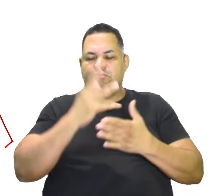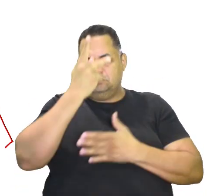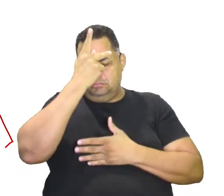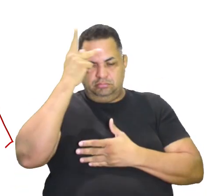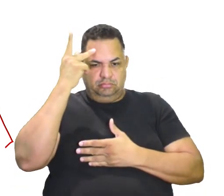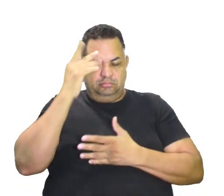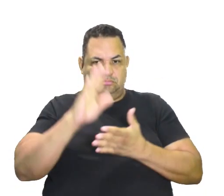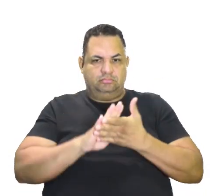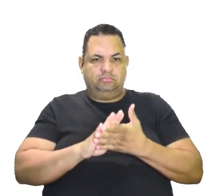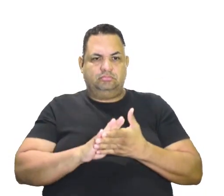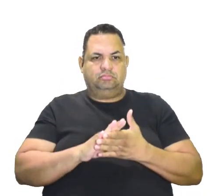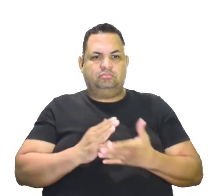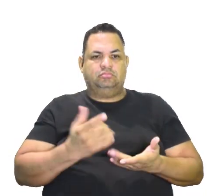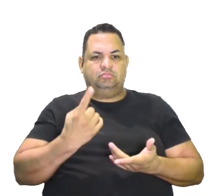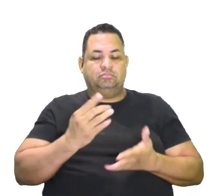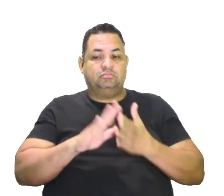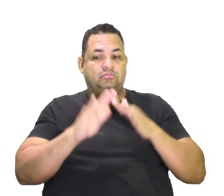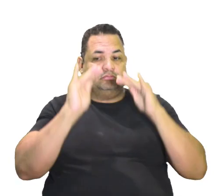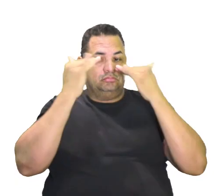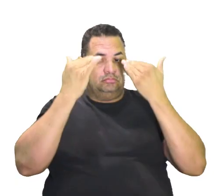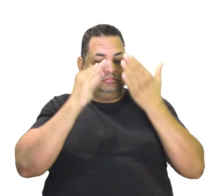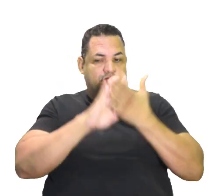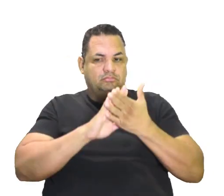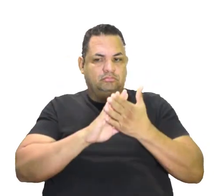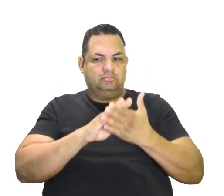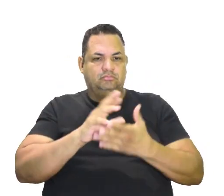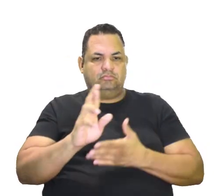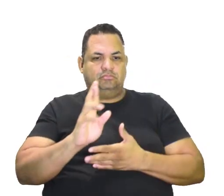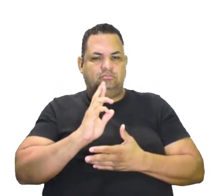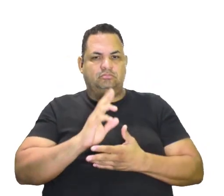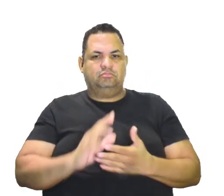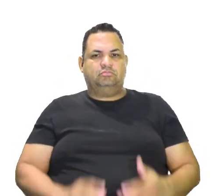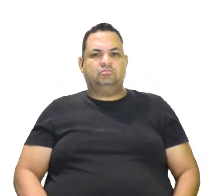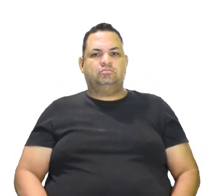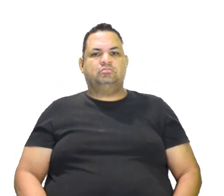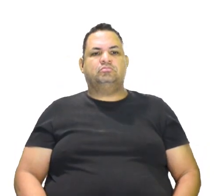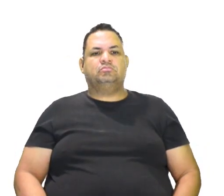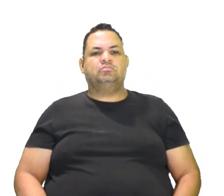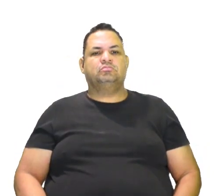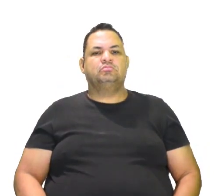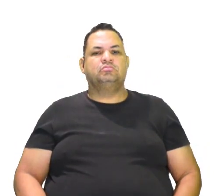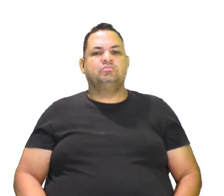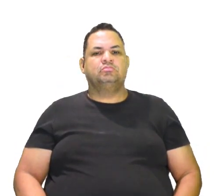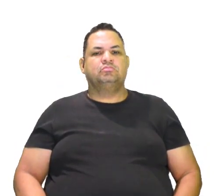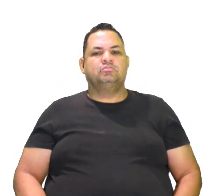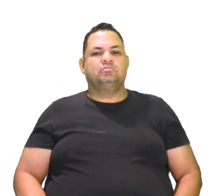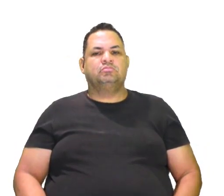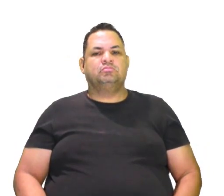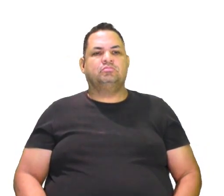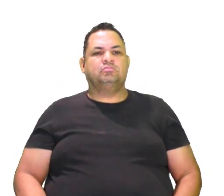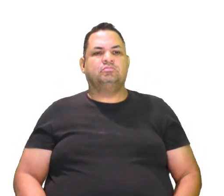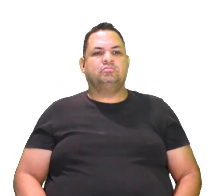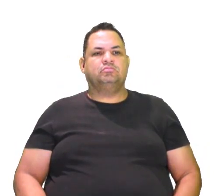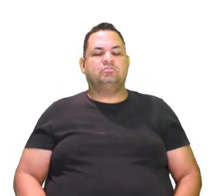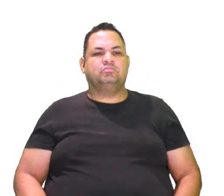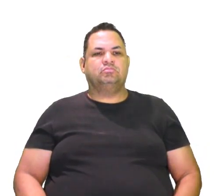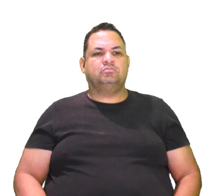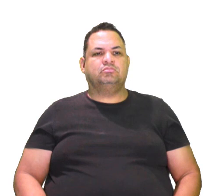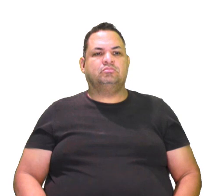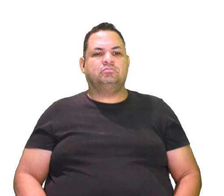né? Então, tem que estar atento a essas pegadinhas aí para não se deixar levar.